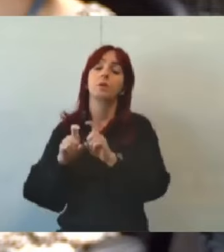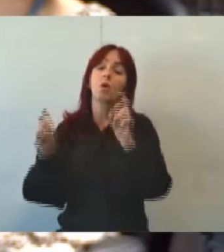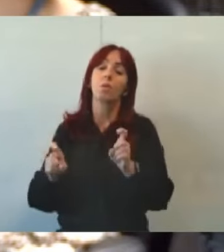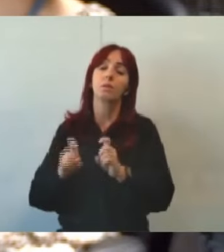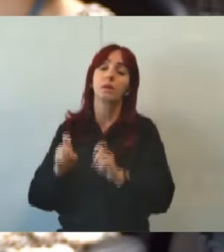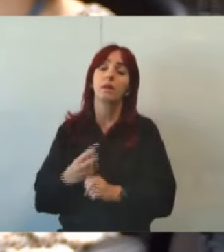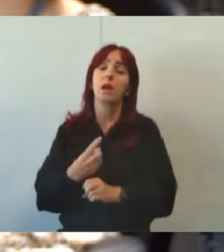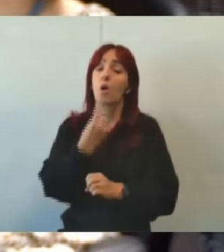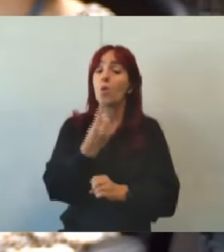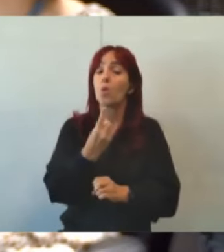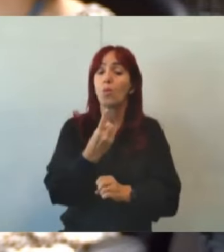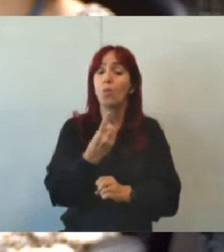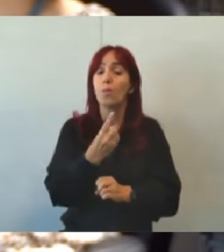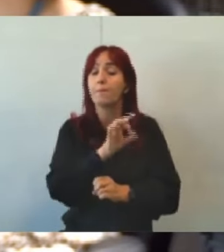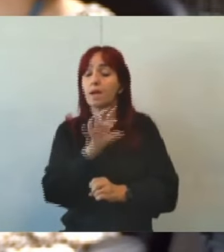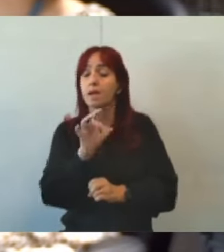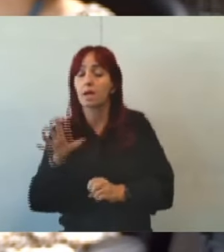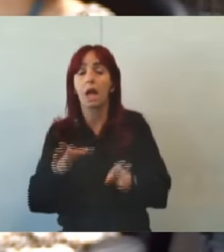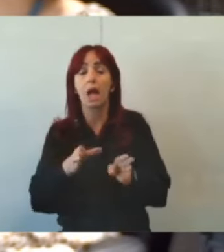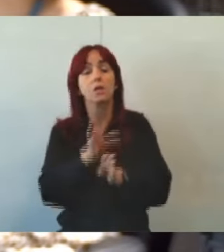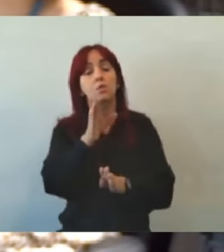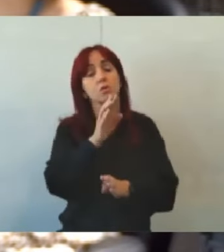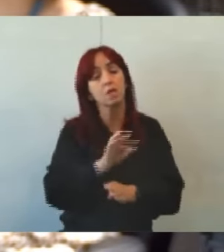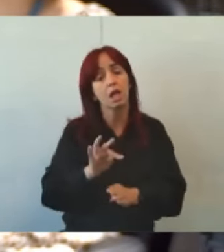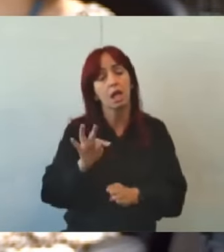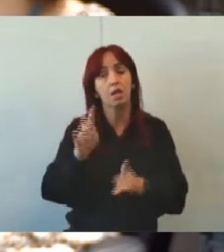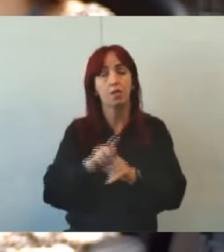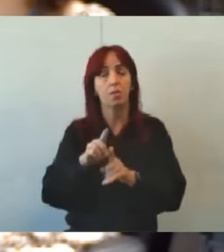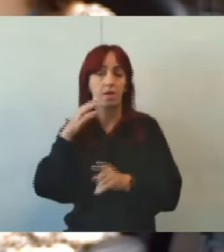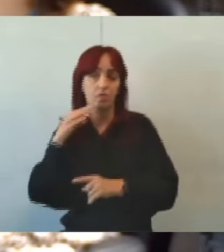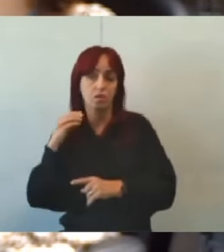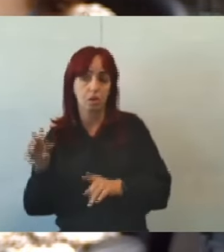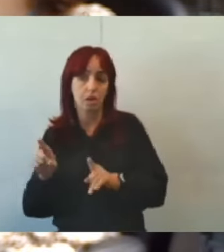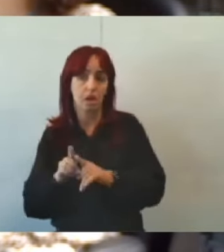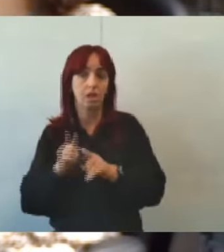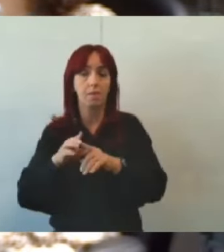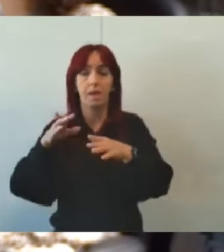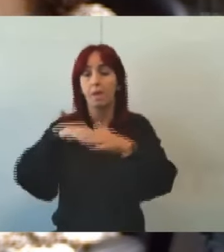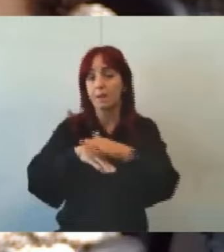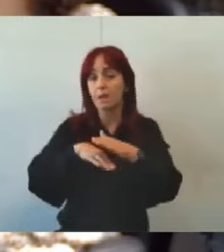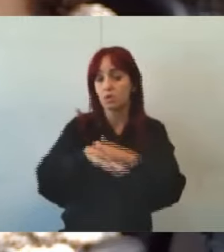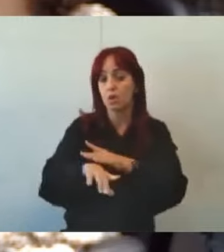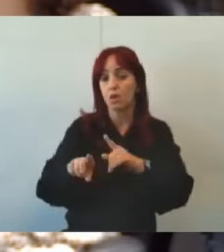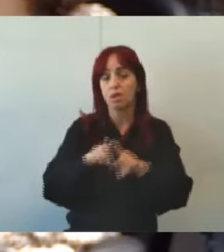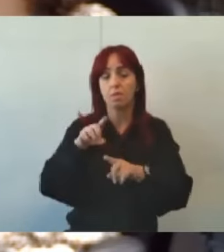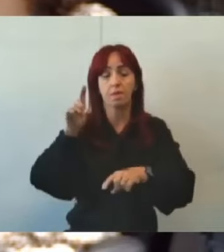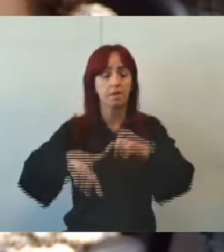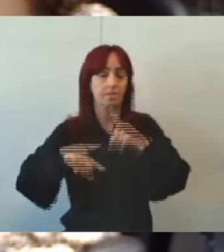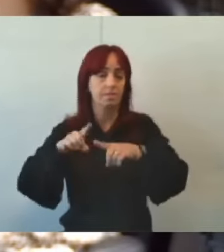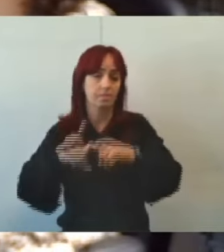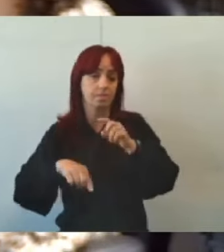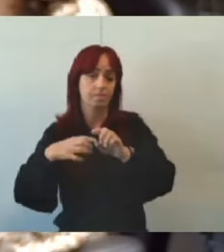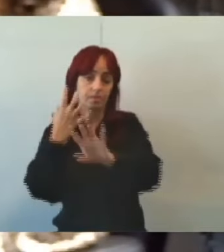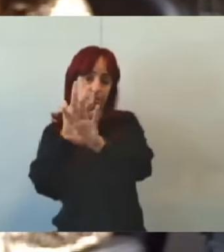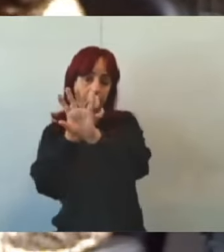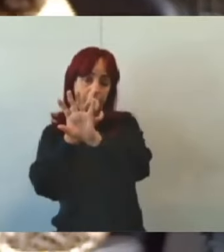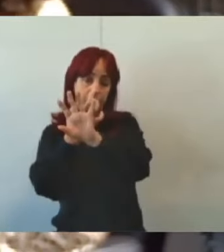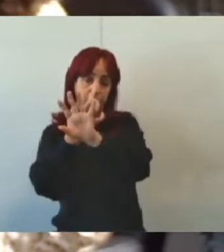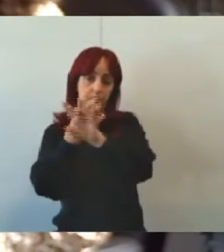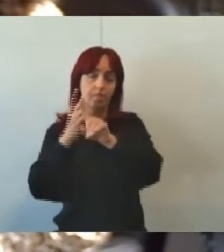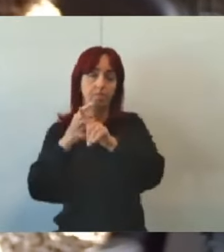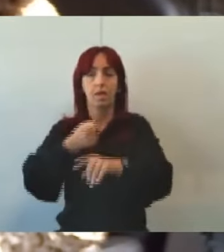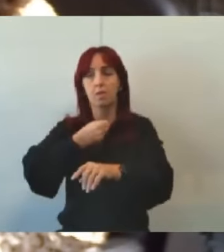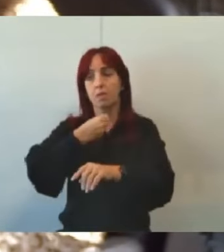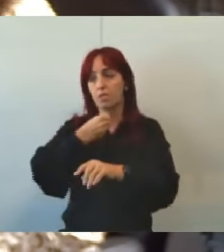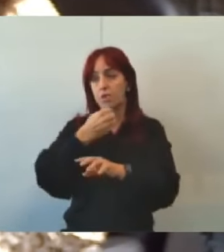um por conselheiro e funcionário impressora equipamentos necessários para a realização de videoconferências como câmara microfone fones de